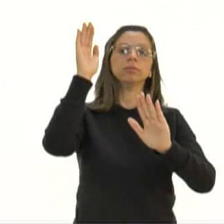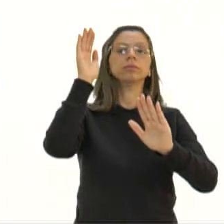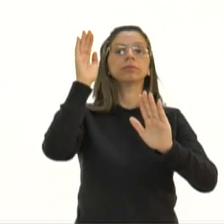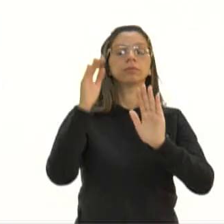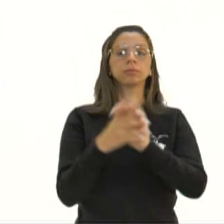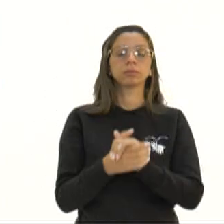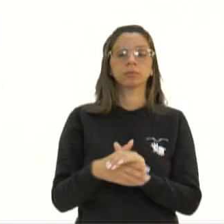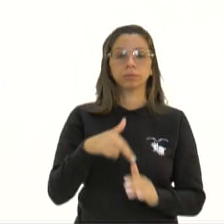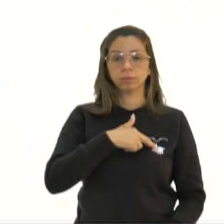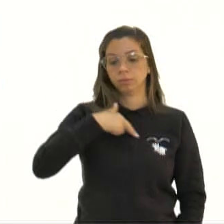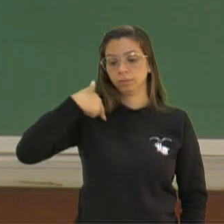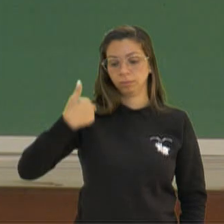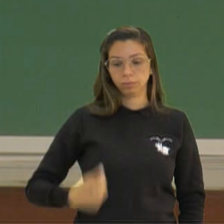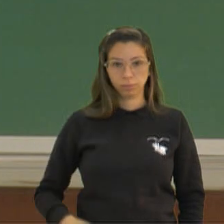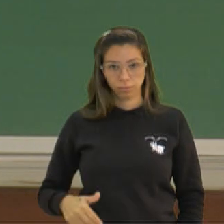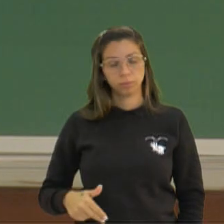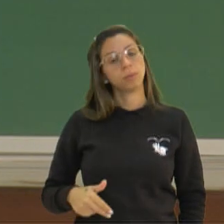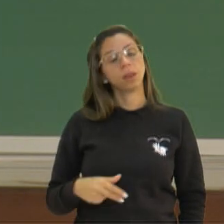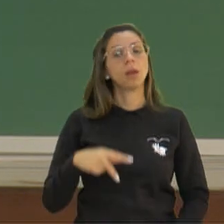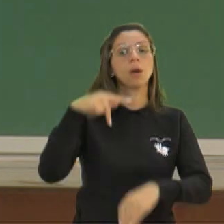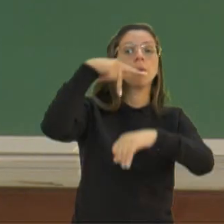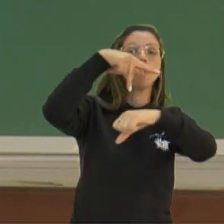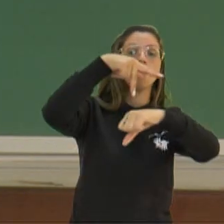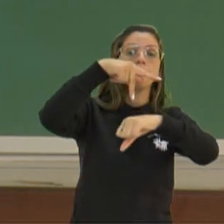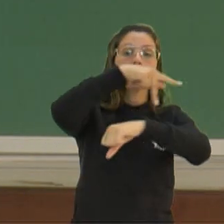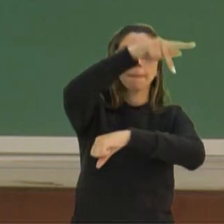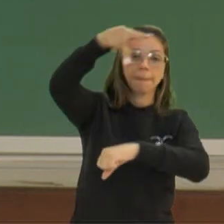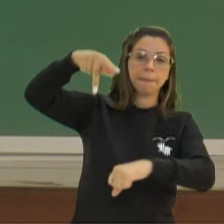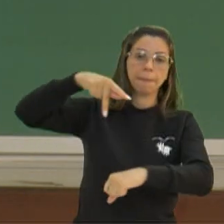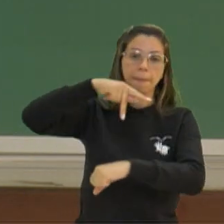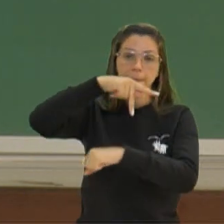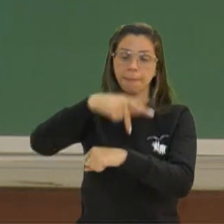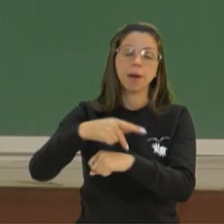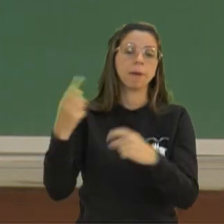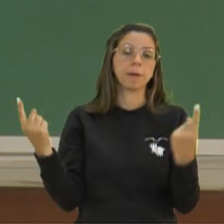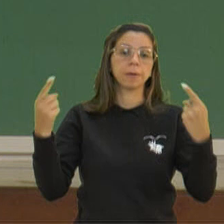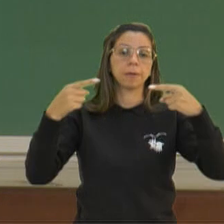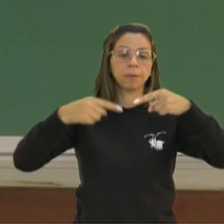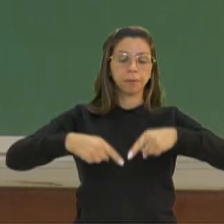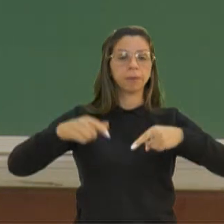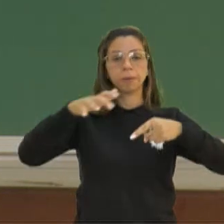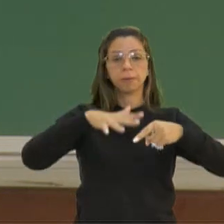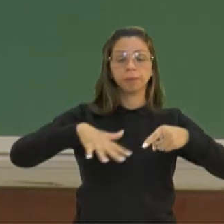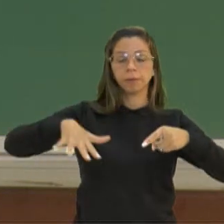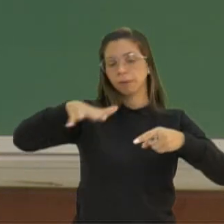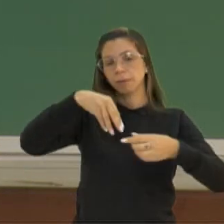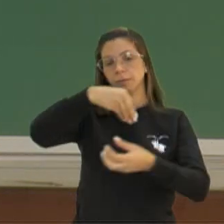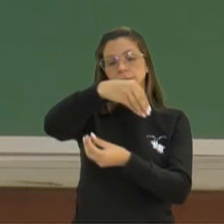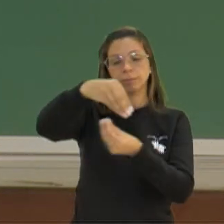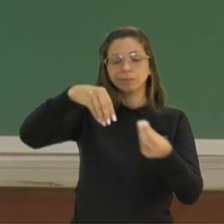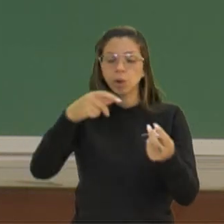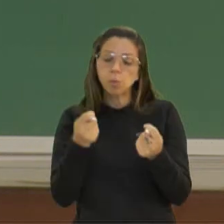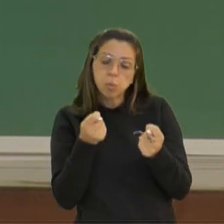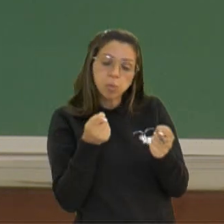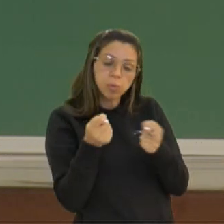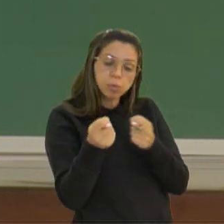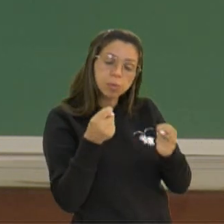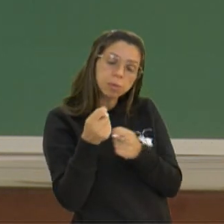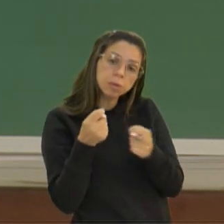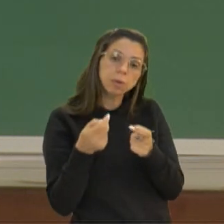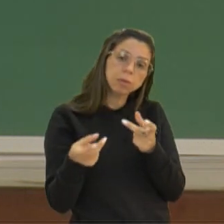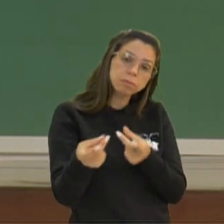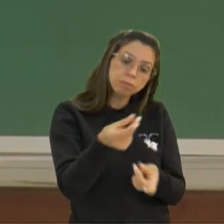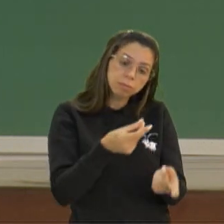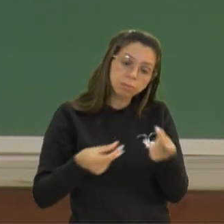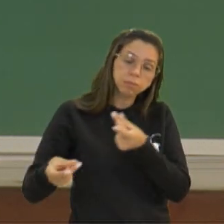China, que é o país que está disputando aí uma hegemonia, um controle do mercado